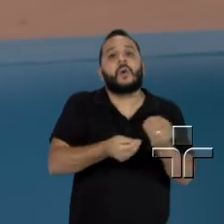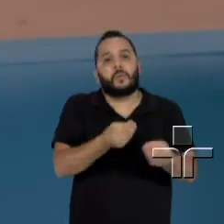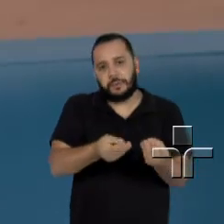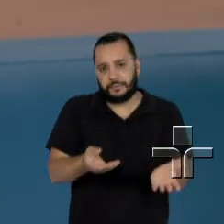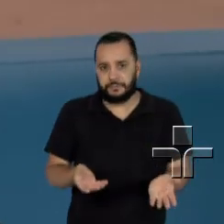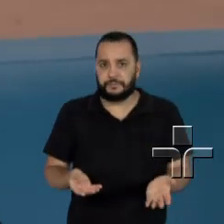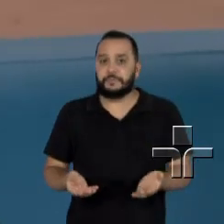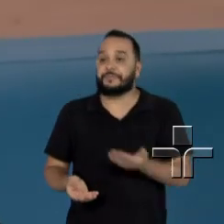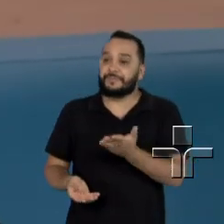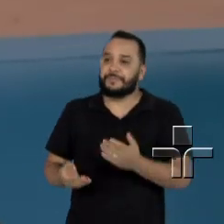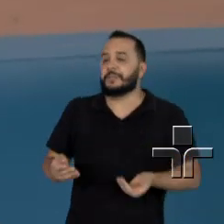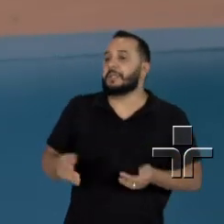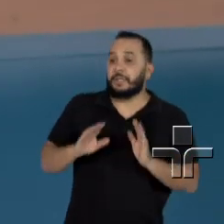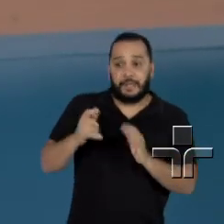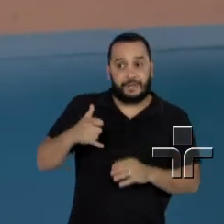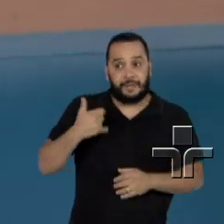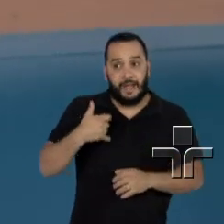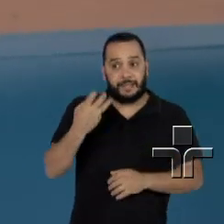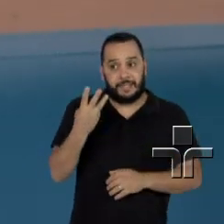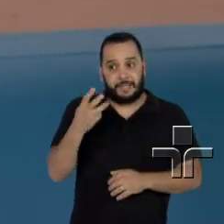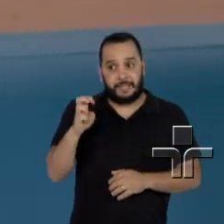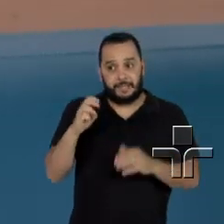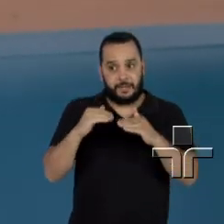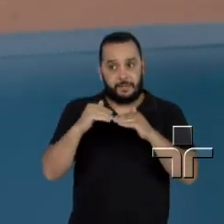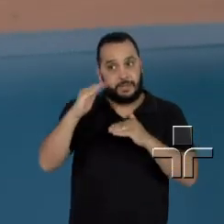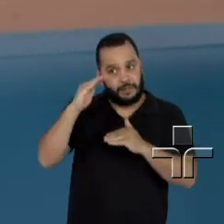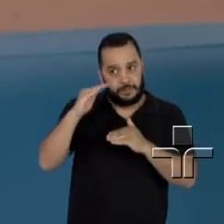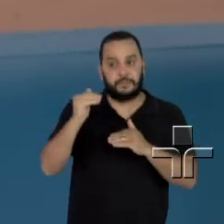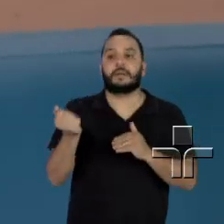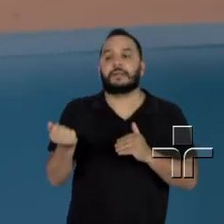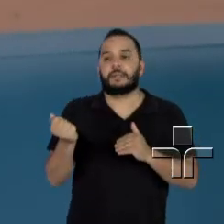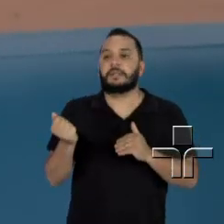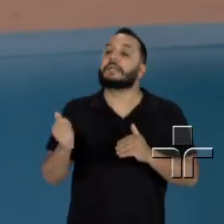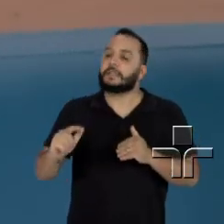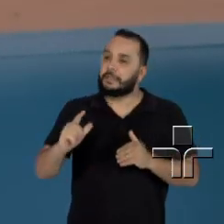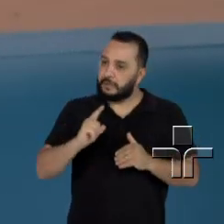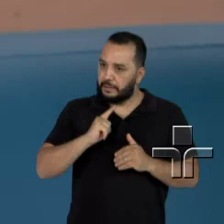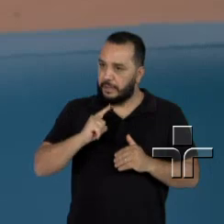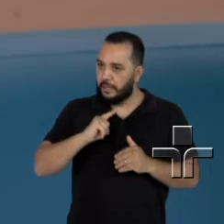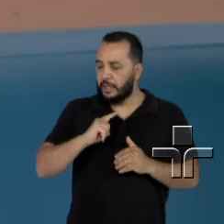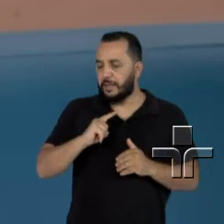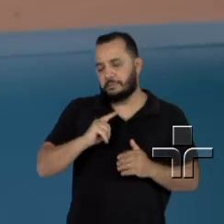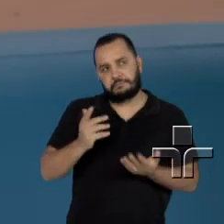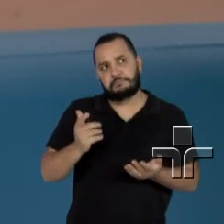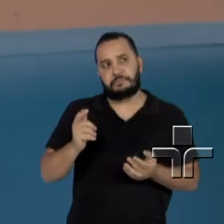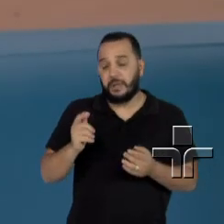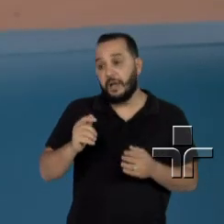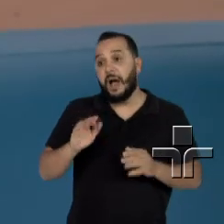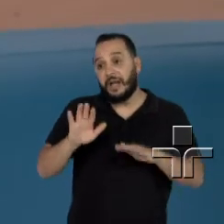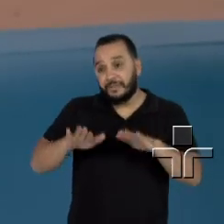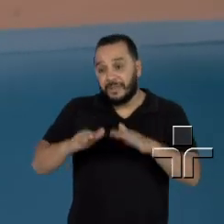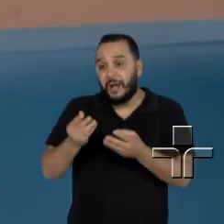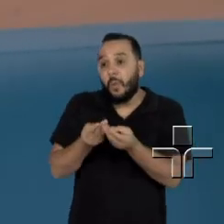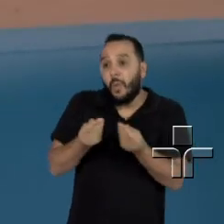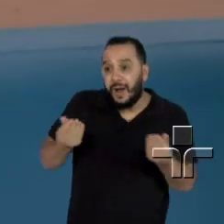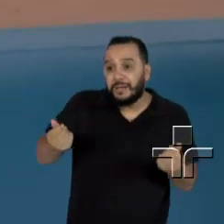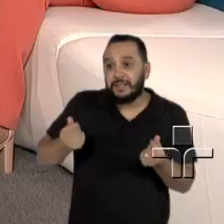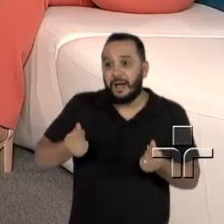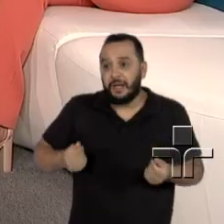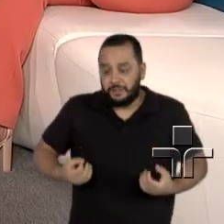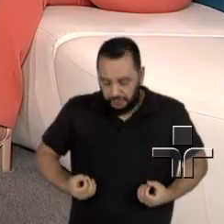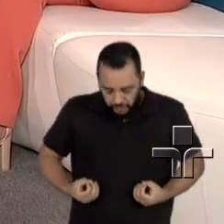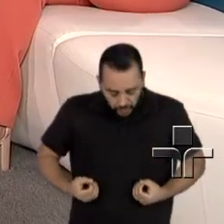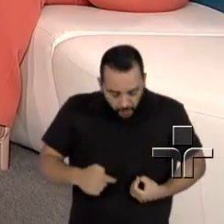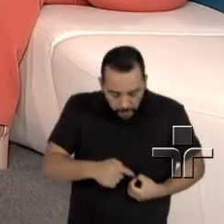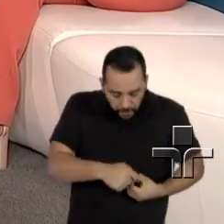a partir de 35 anos, a gente sabe que existe uma diminuição natural da reserva e da qualidade dos óvulos.